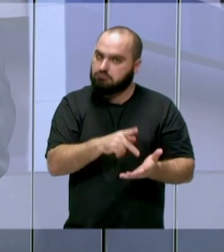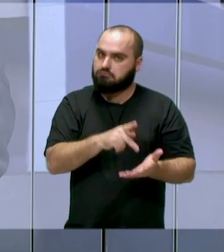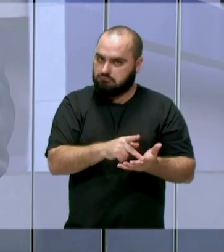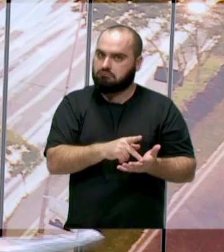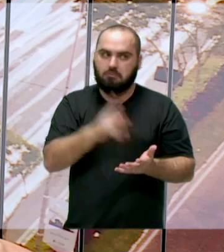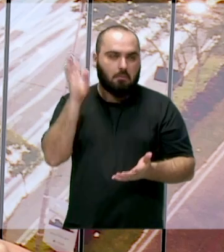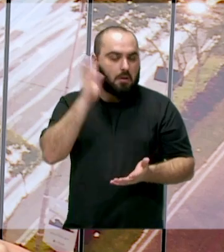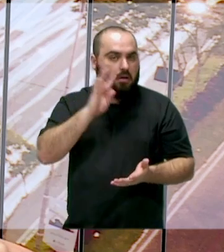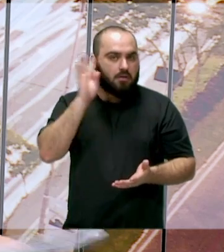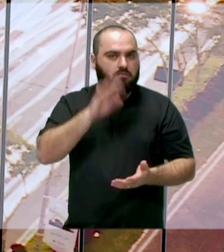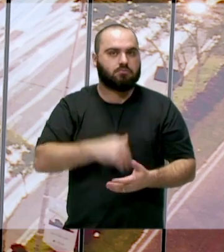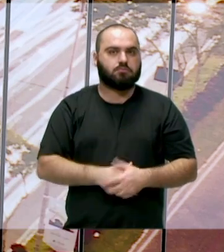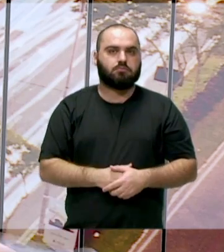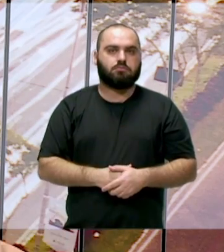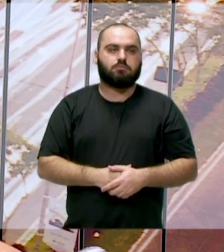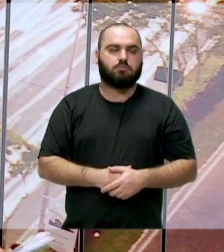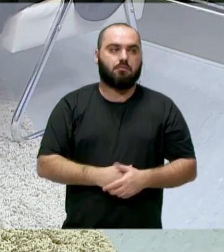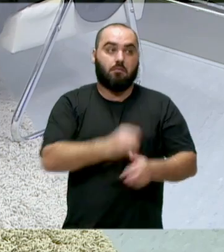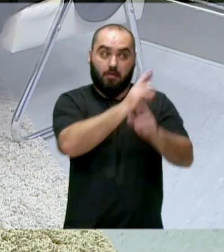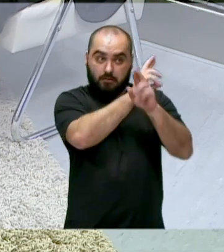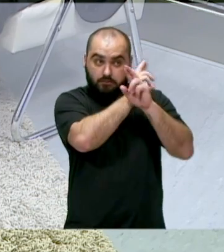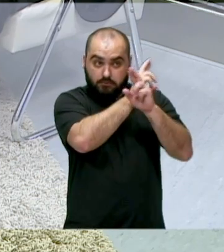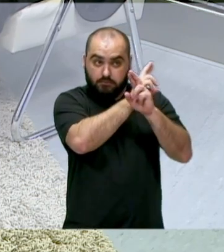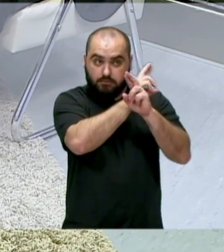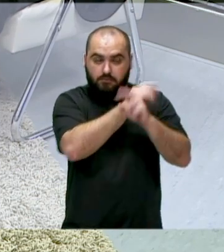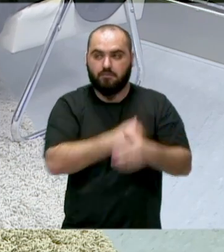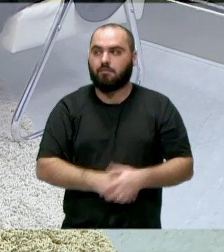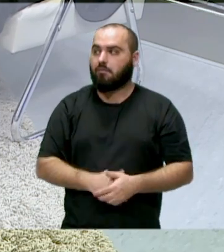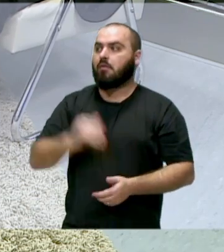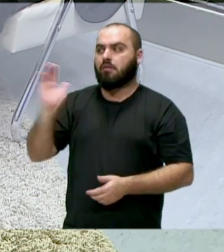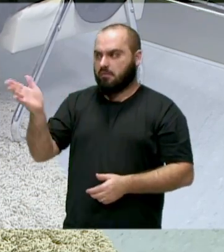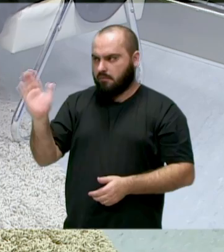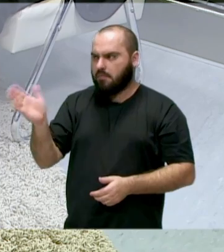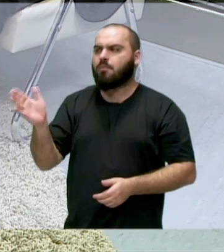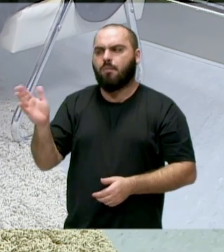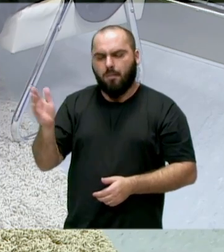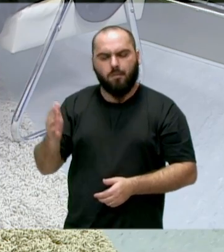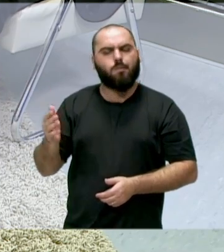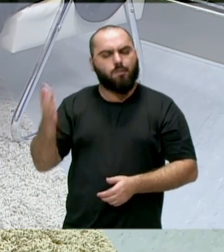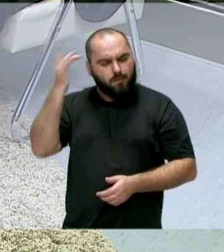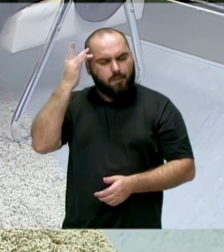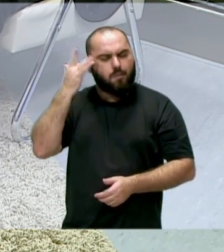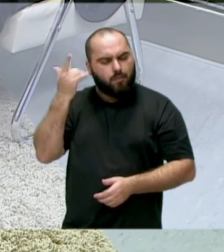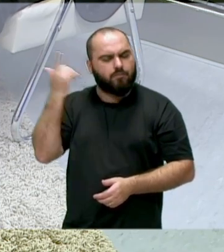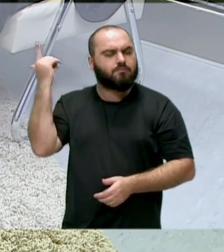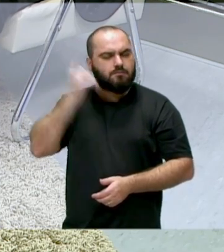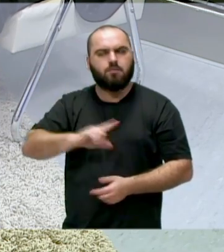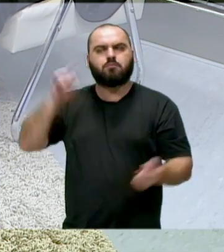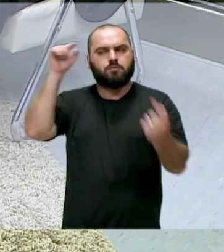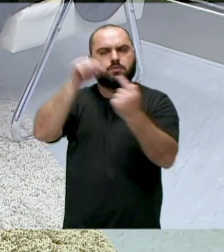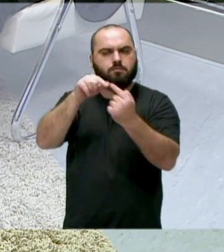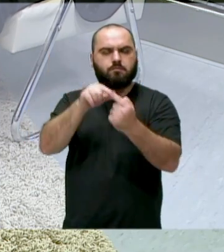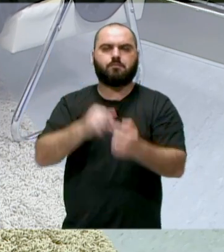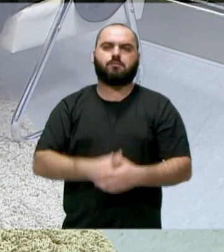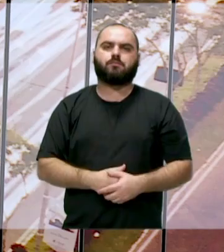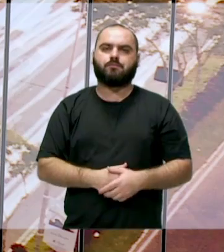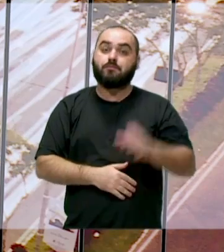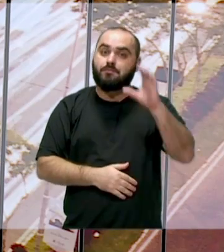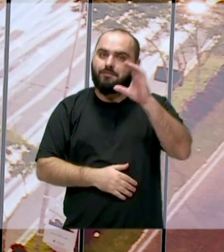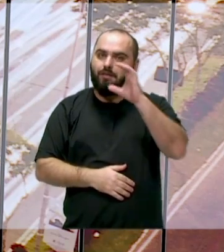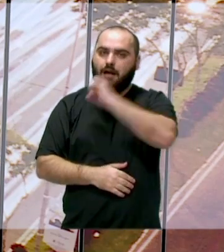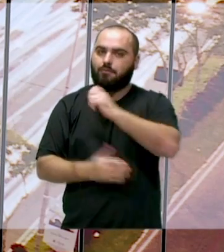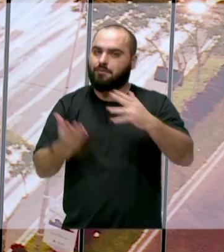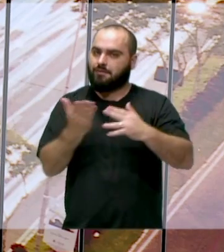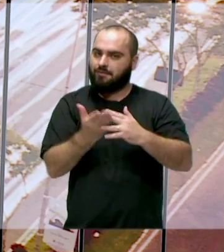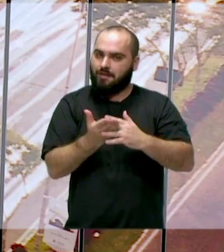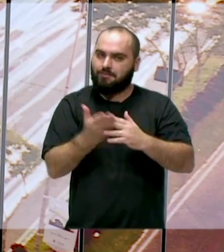vai ser bem legal. Tomara que o concurso seja um sucesso e gere a conscientização. Já está sendo e eu acho que a gente vai atingir o objetivo. Nós vamos fazer mais